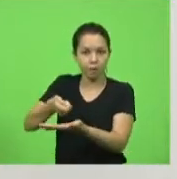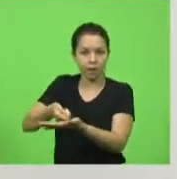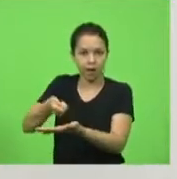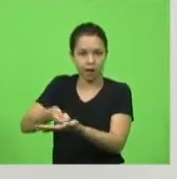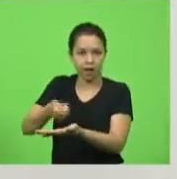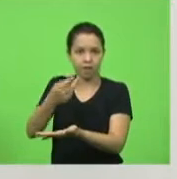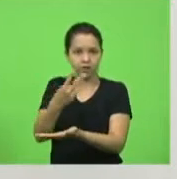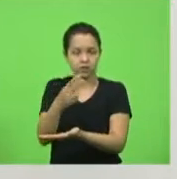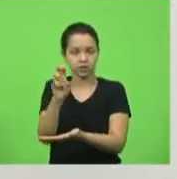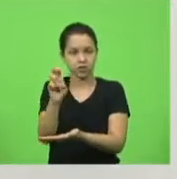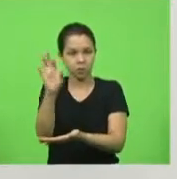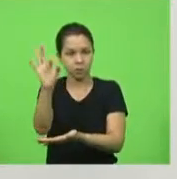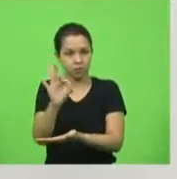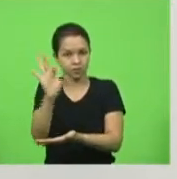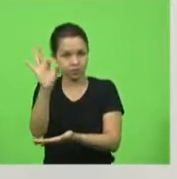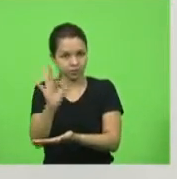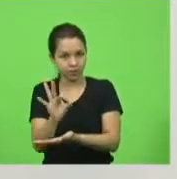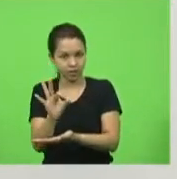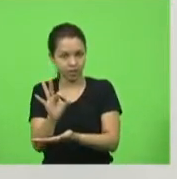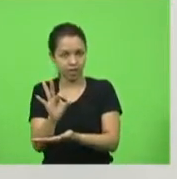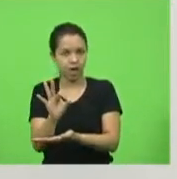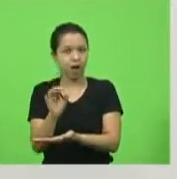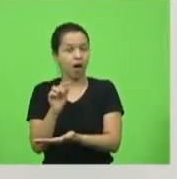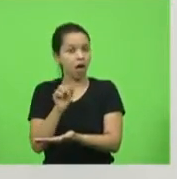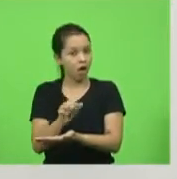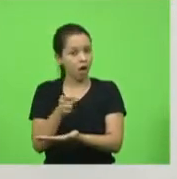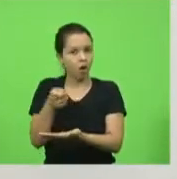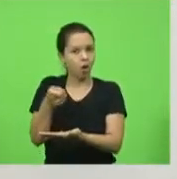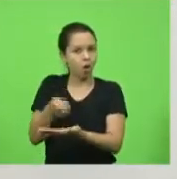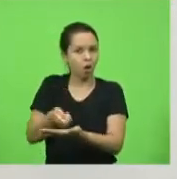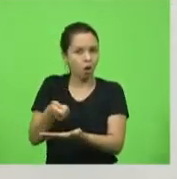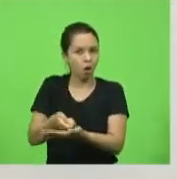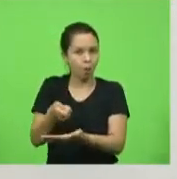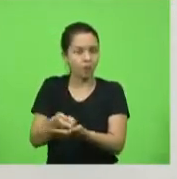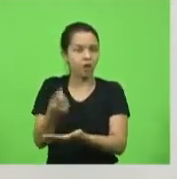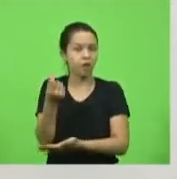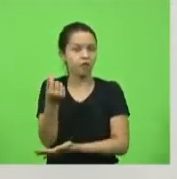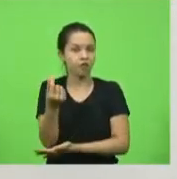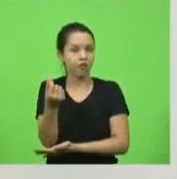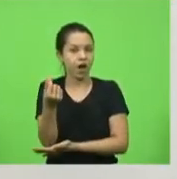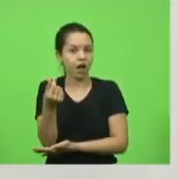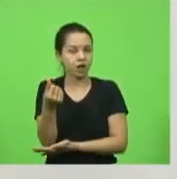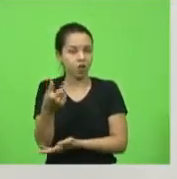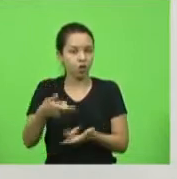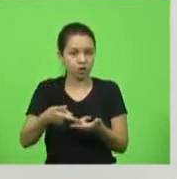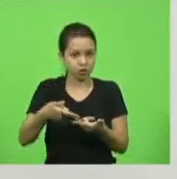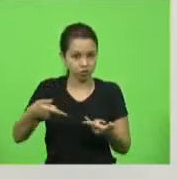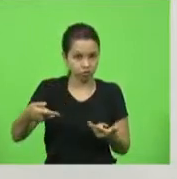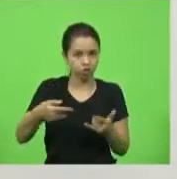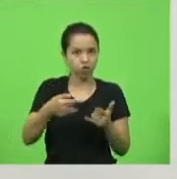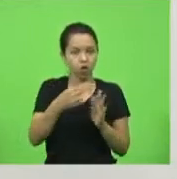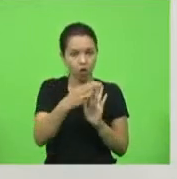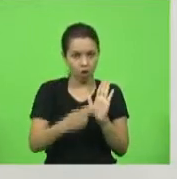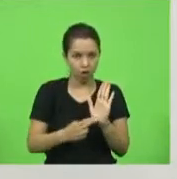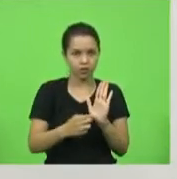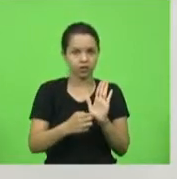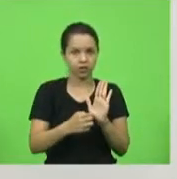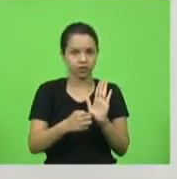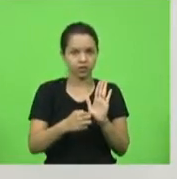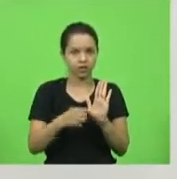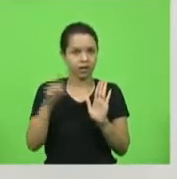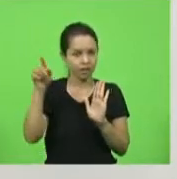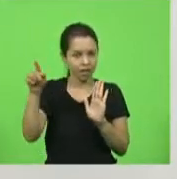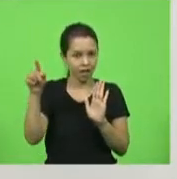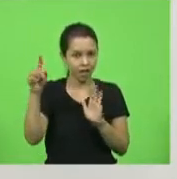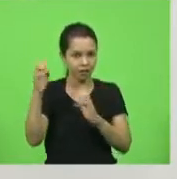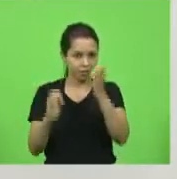ela não cobra o preço que veio da nota fiscal da refinaria. Ela